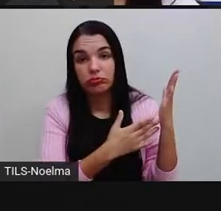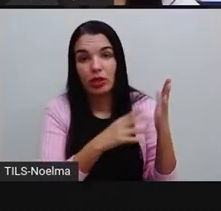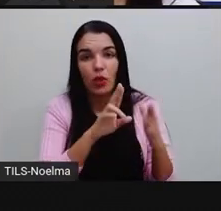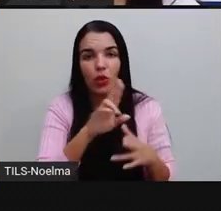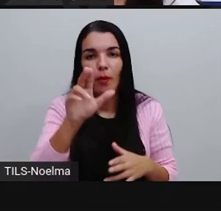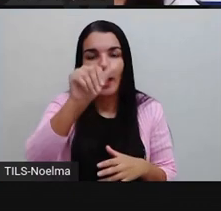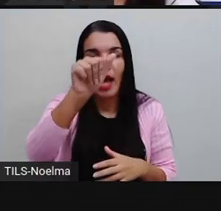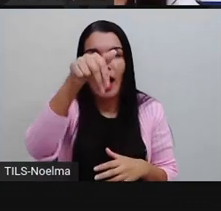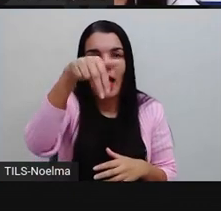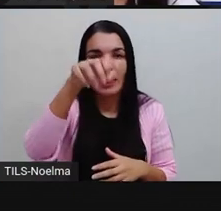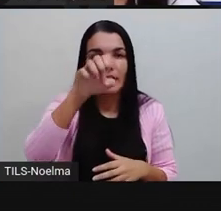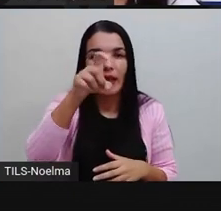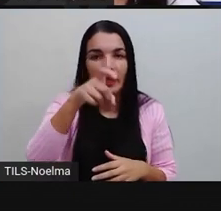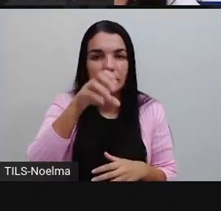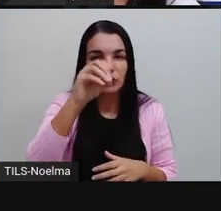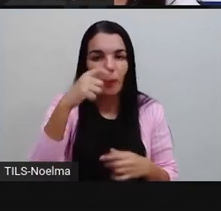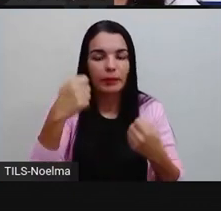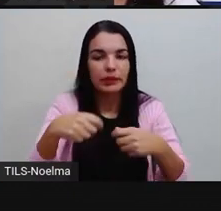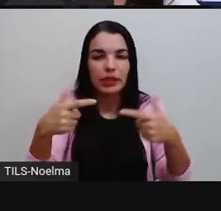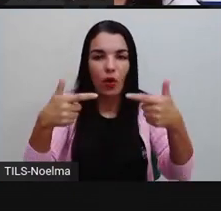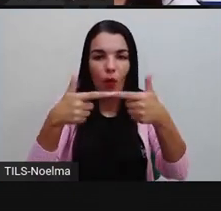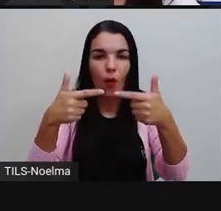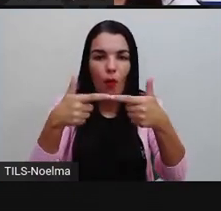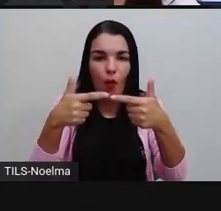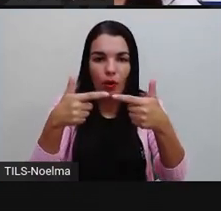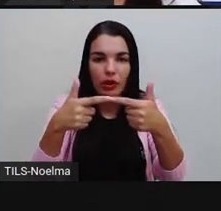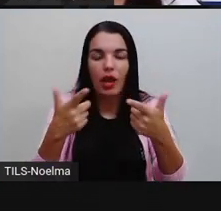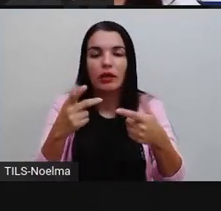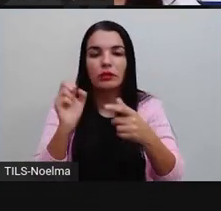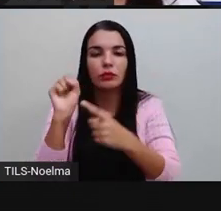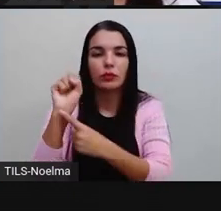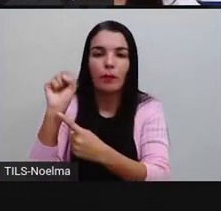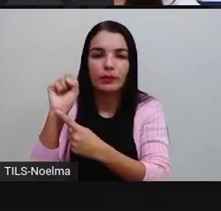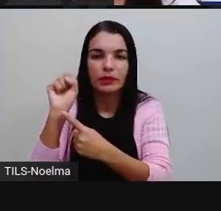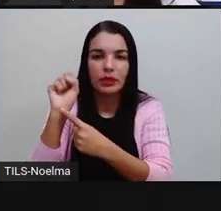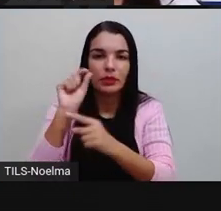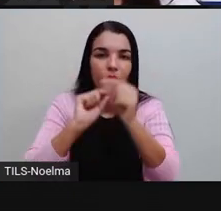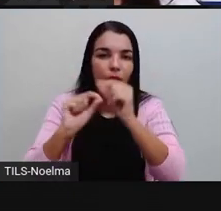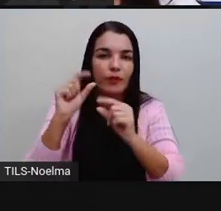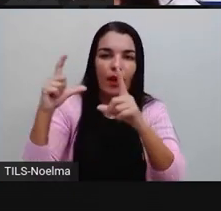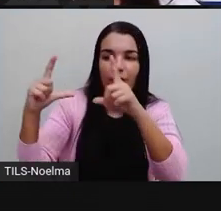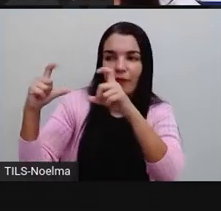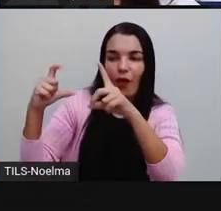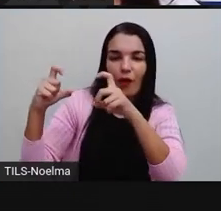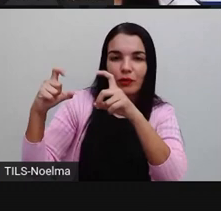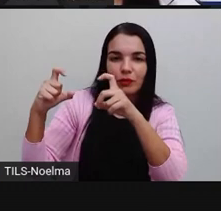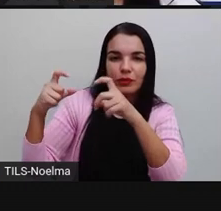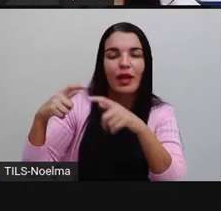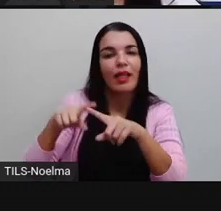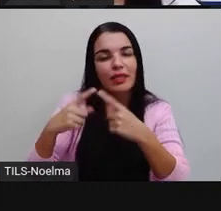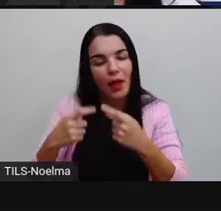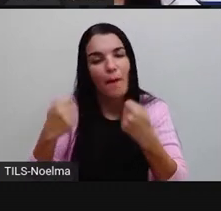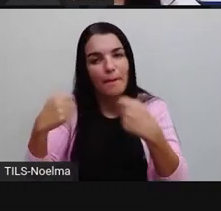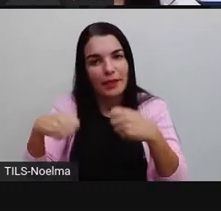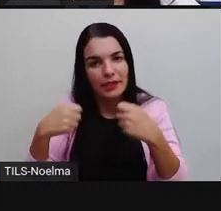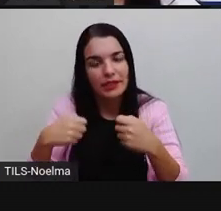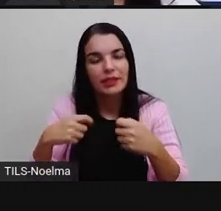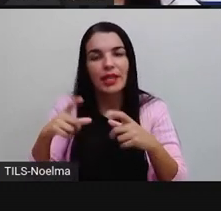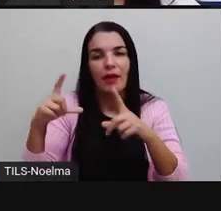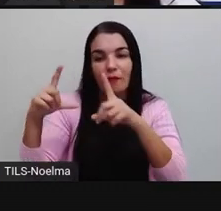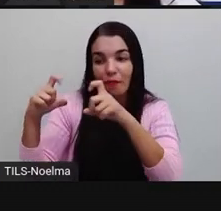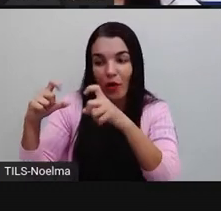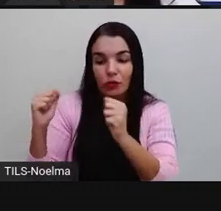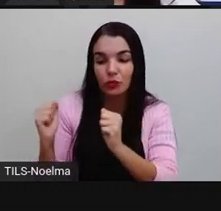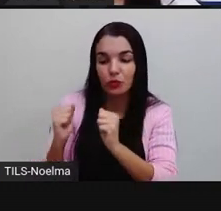ela deve concordar ao substantivo a que se refere. Neste caso, se refere a fotos. Então, as fotos